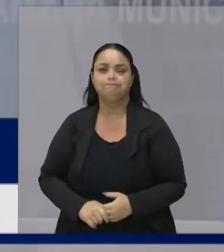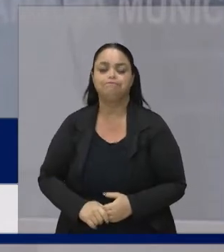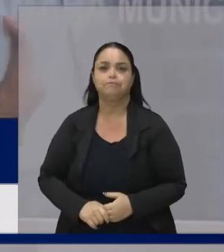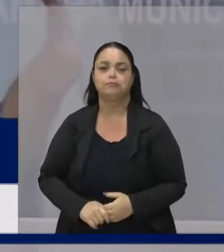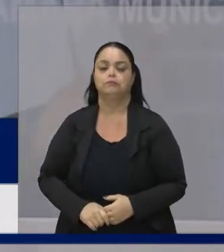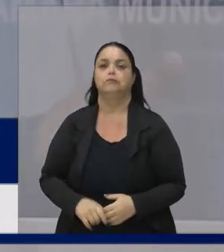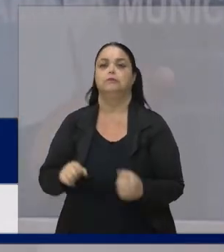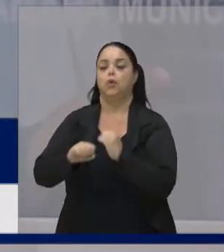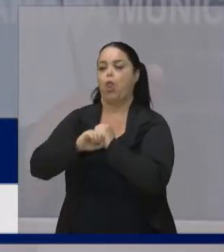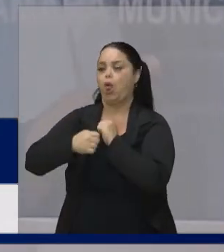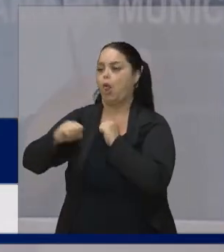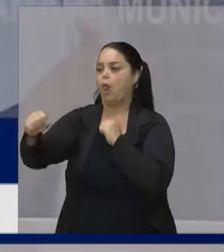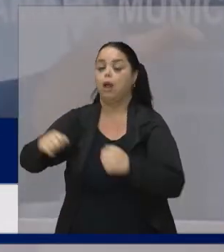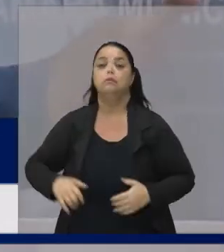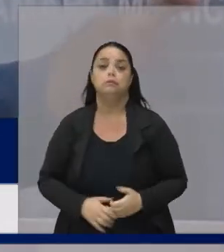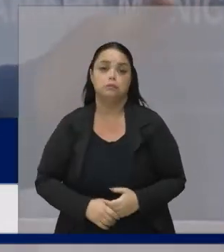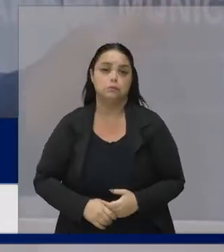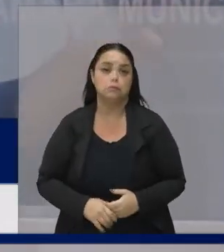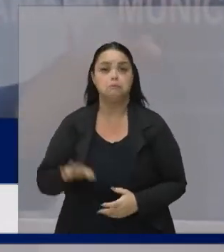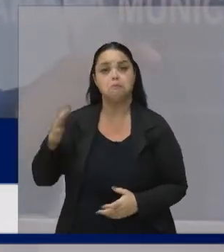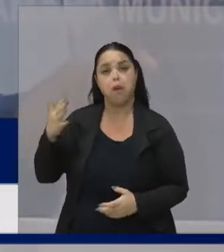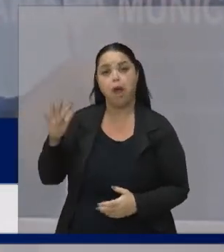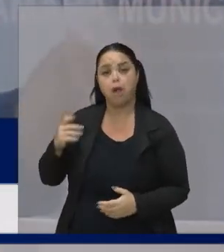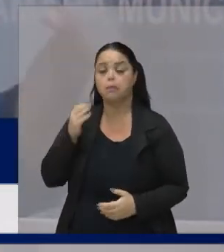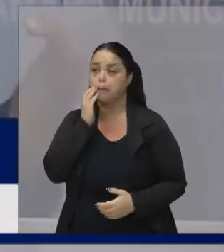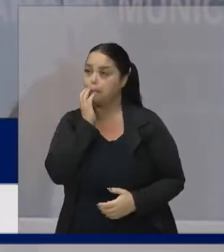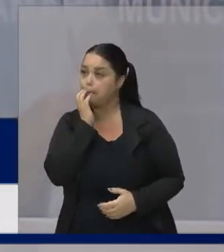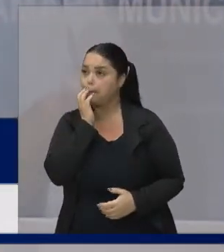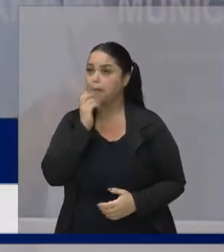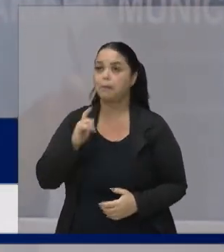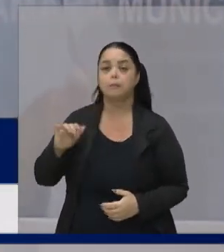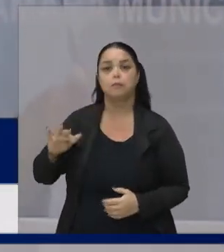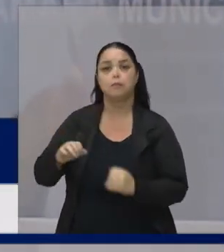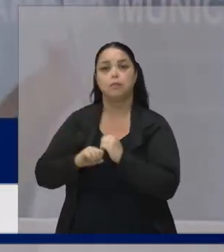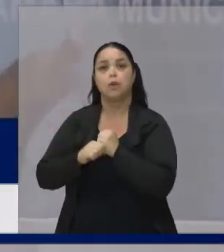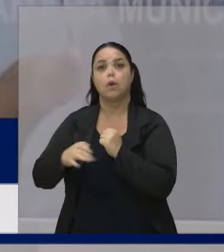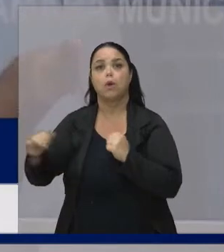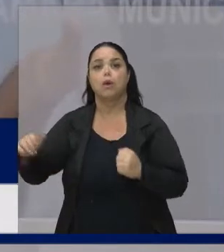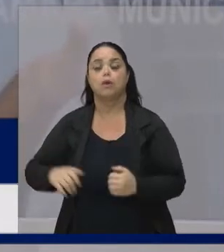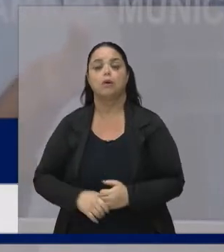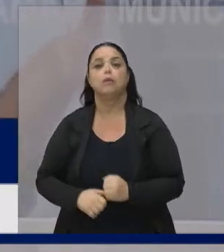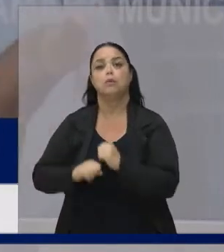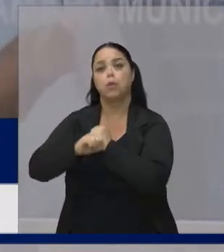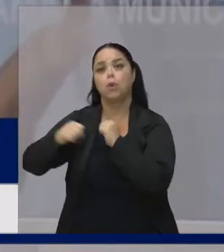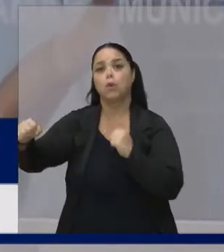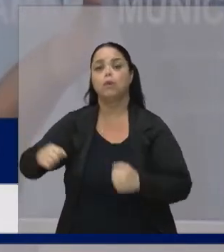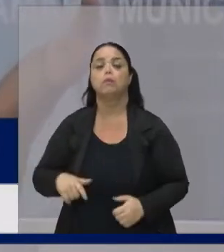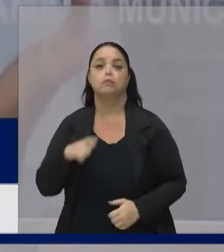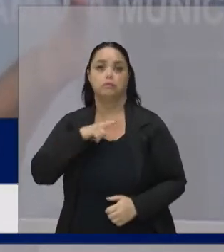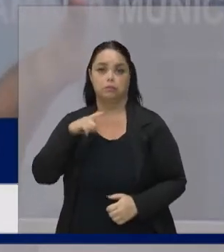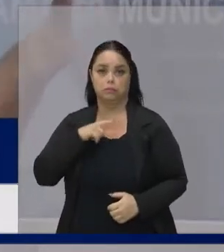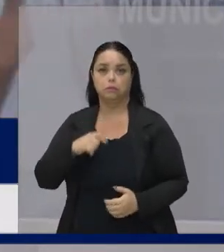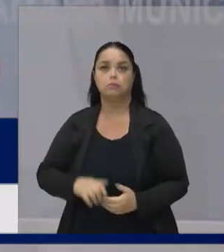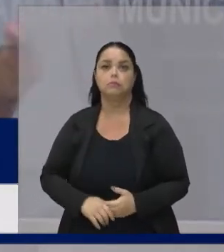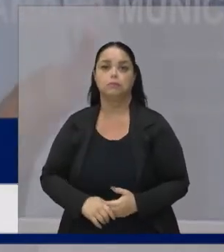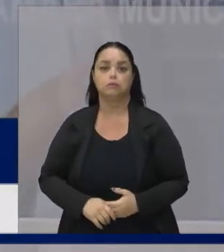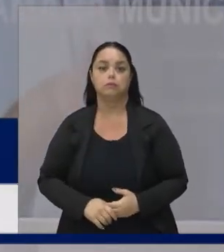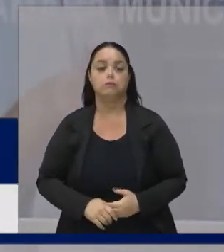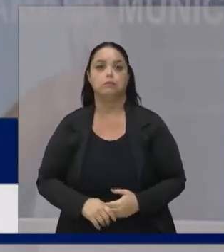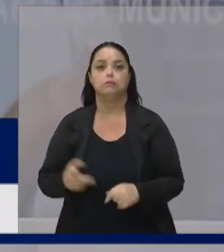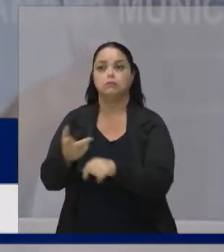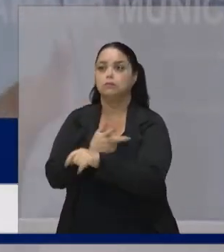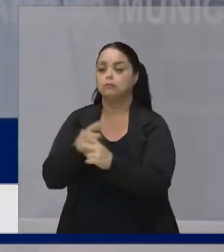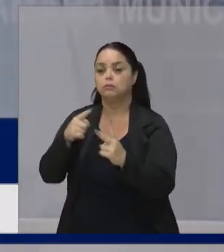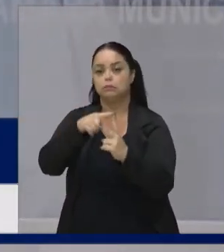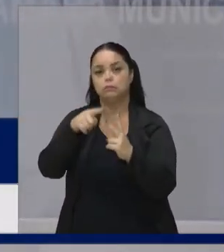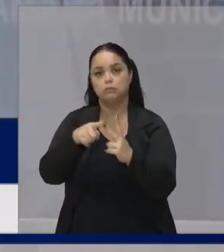Porque se eu for sonhar Um sonho Mais ou menos Vamos dizer assim Em um sonho grande Eu vou ter que fazer Em busca dos